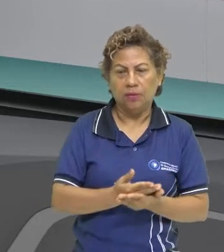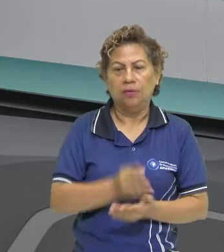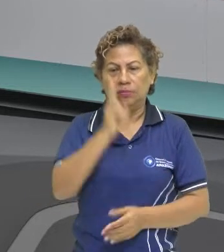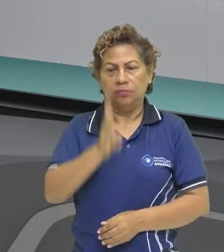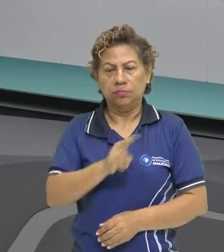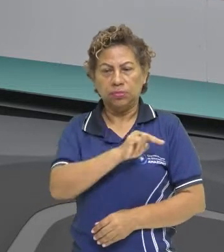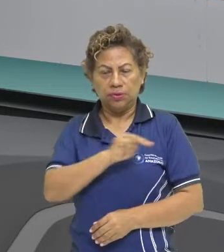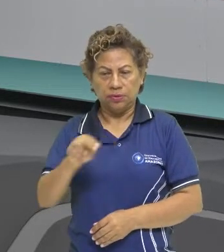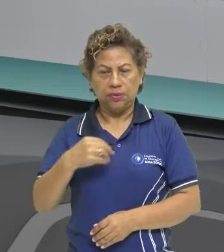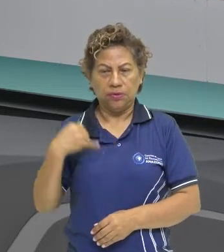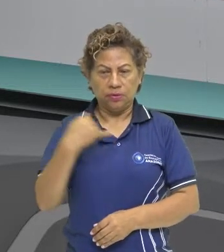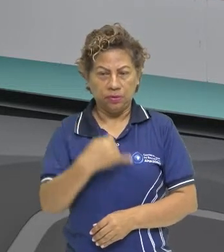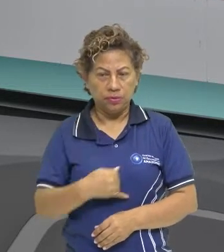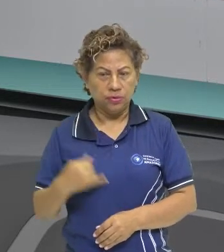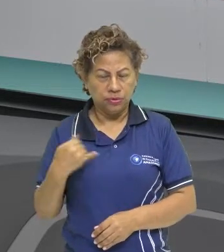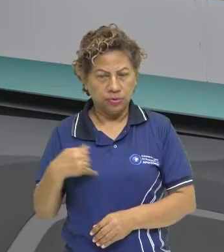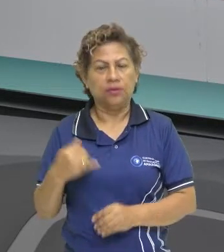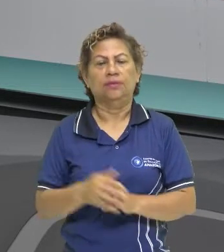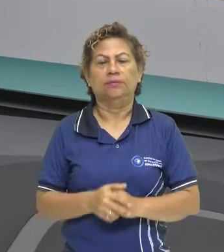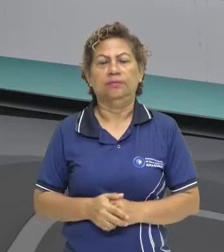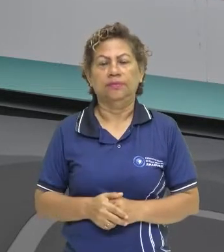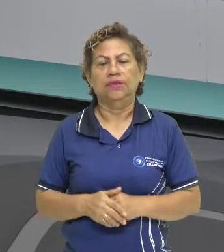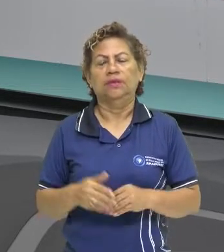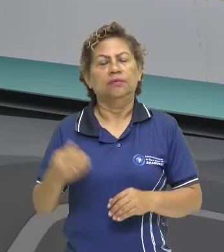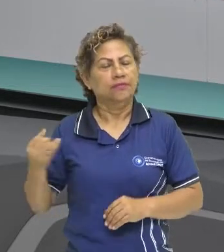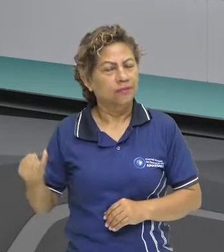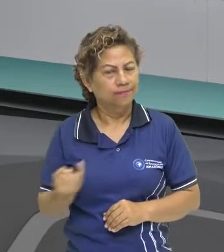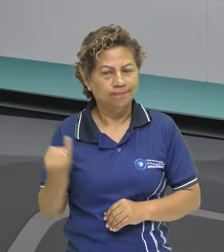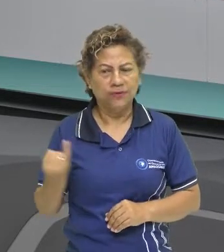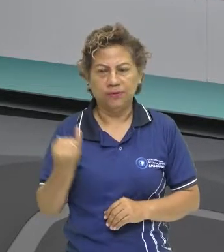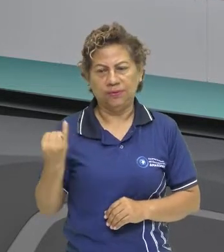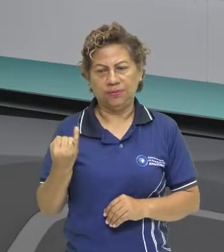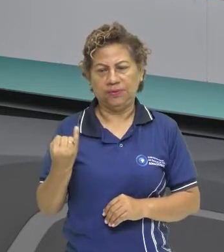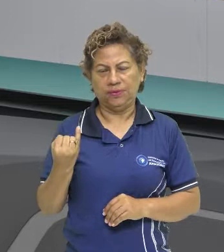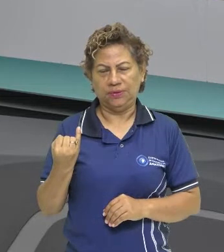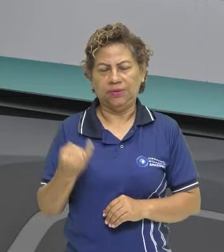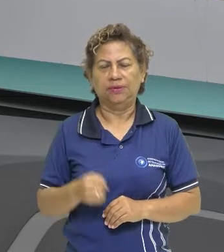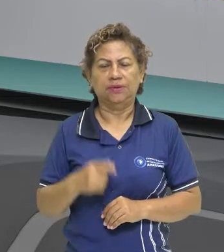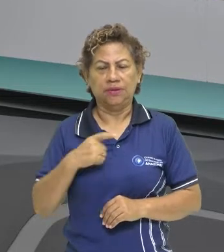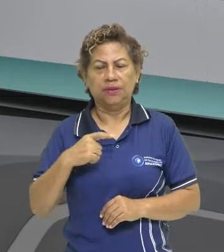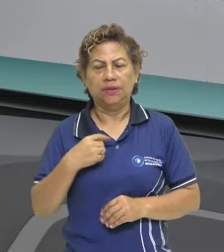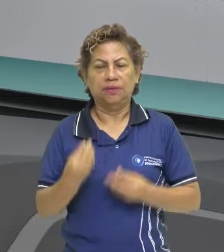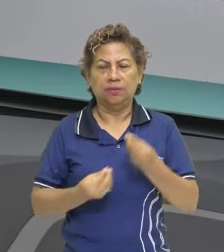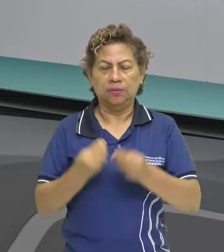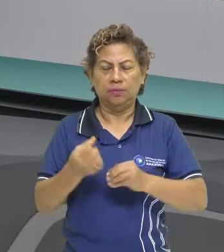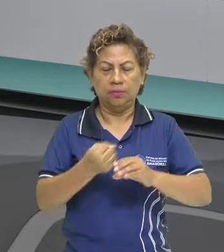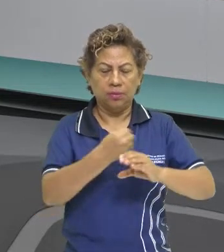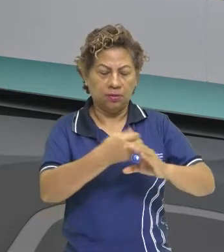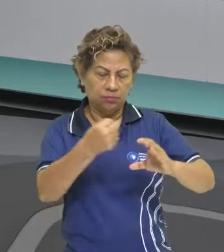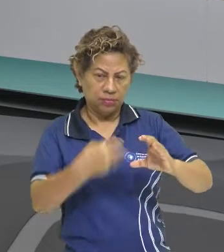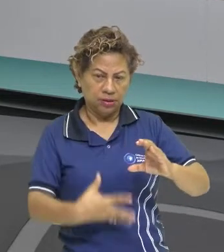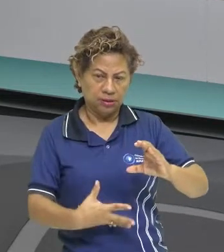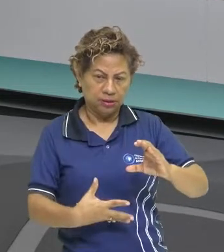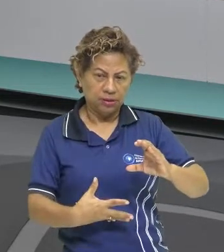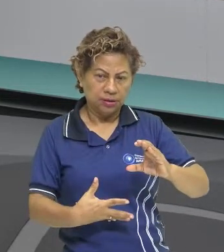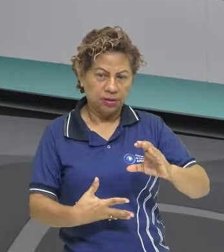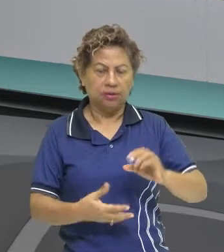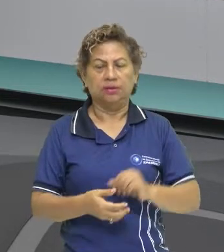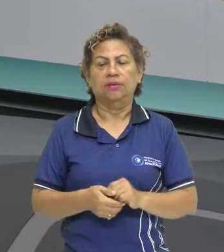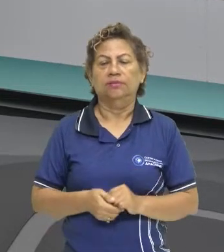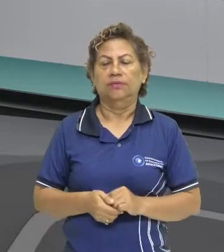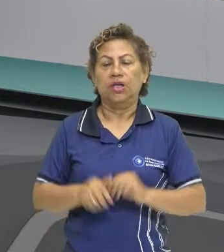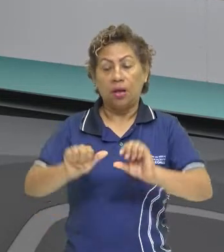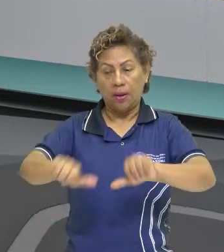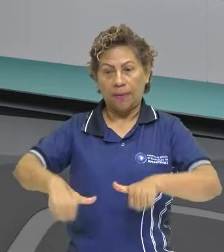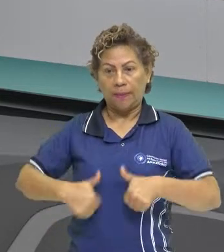a fé católica. Então, a literatura jesuítica, ela tem como característica, né, um aspecto de melhor